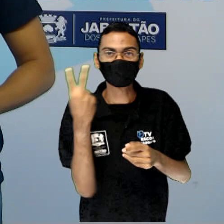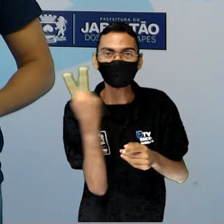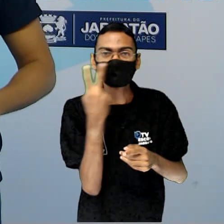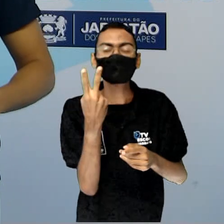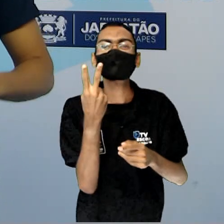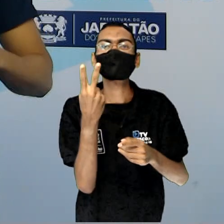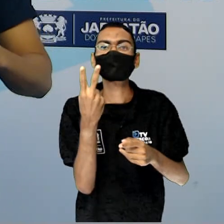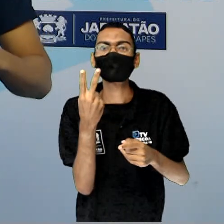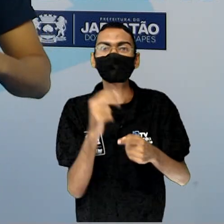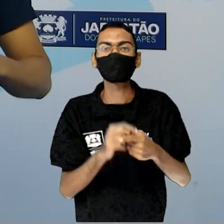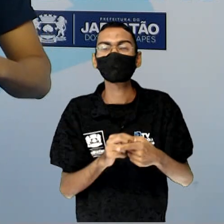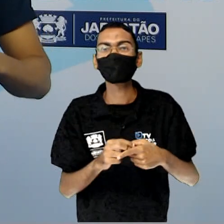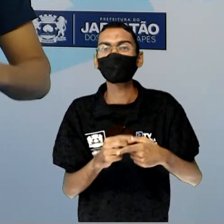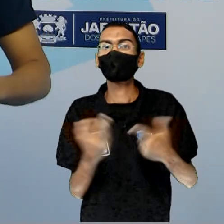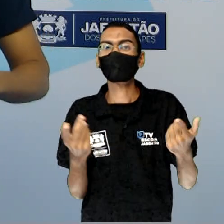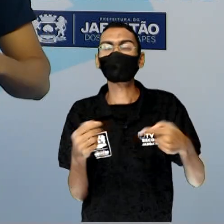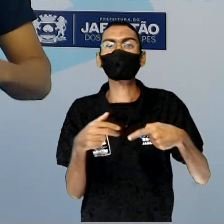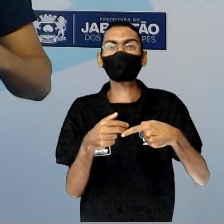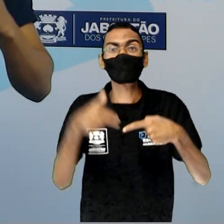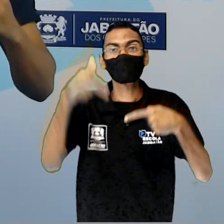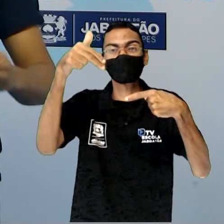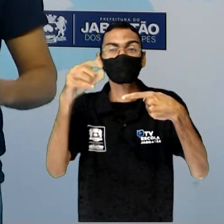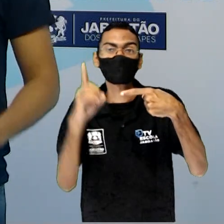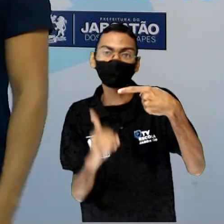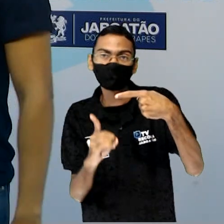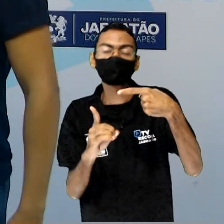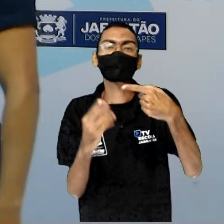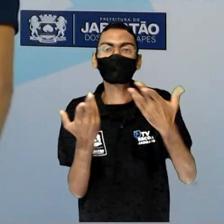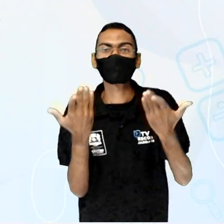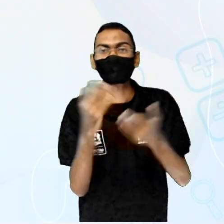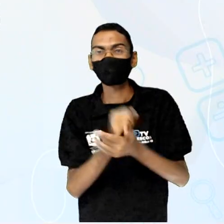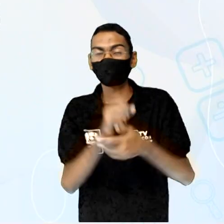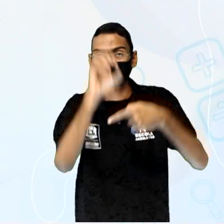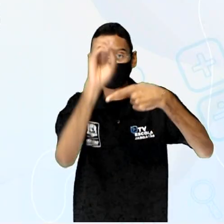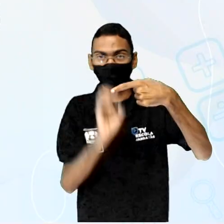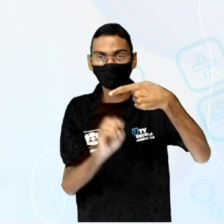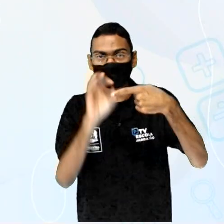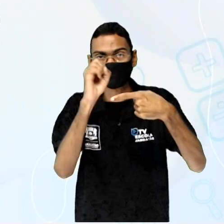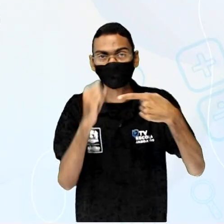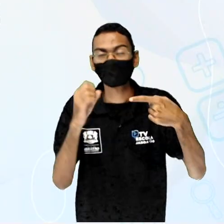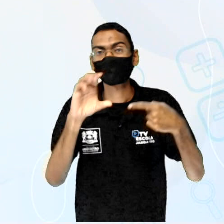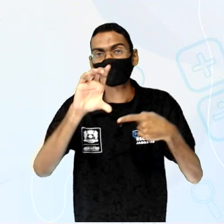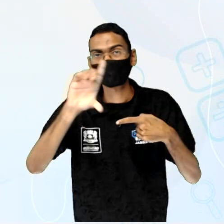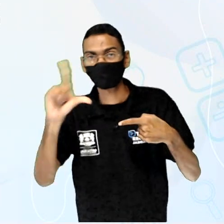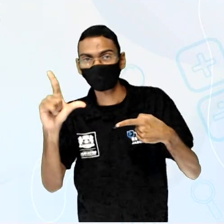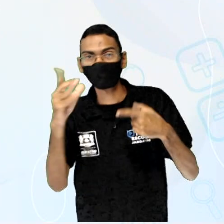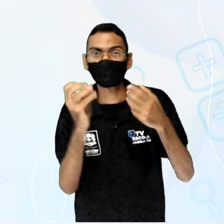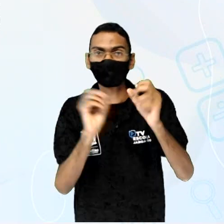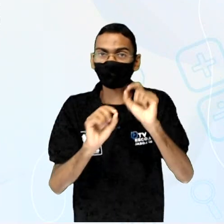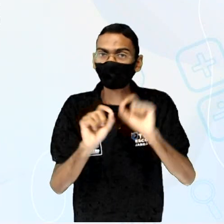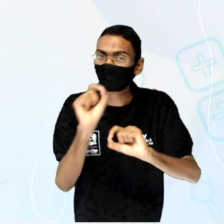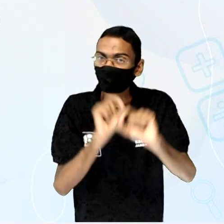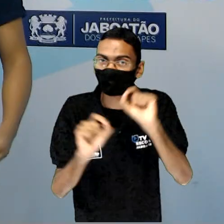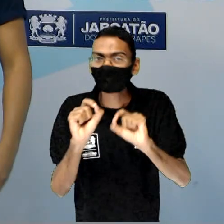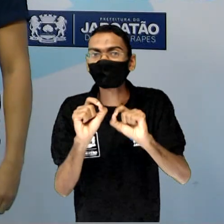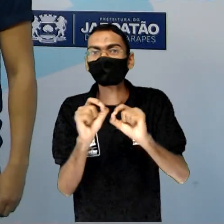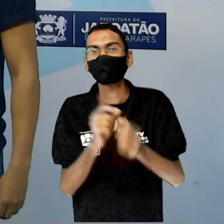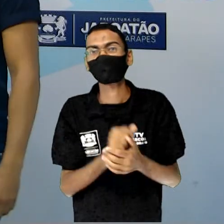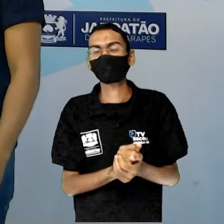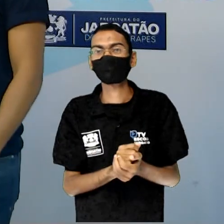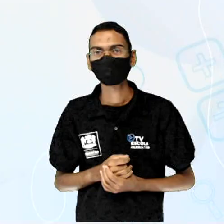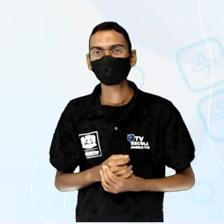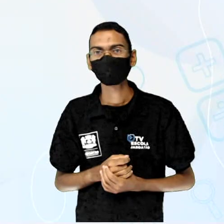denominador, nós podemos classificar as frações em frações próprias, impróprias ou aparentes.